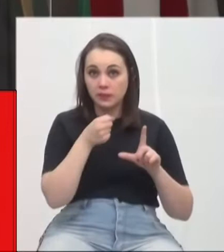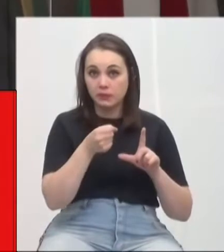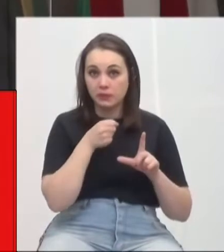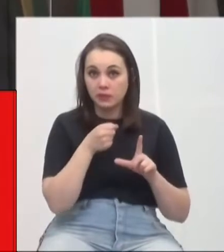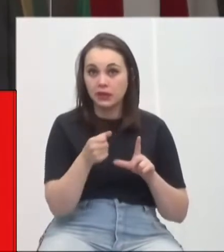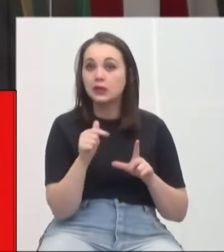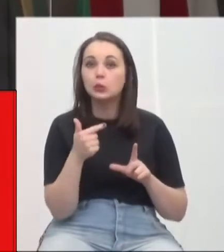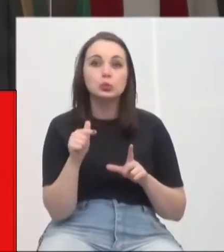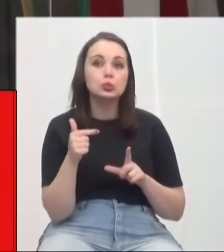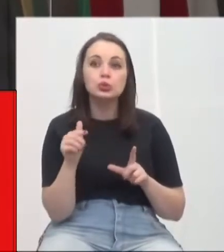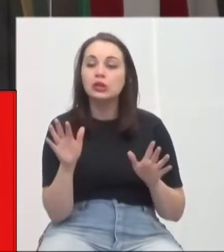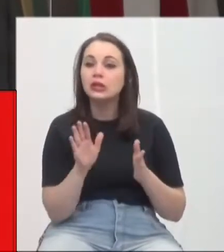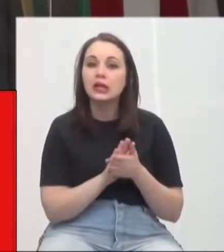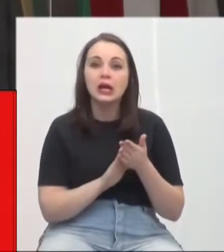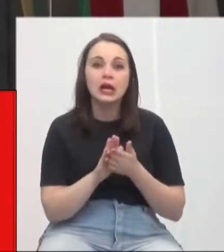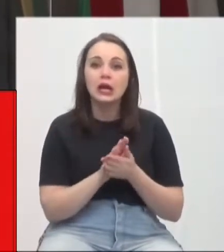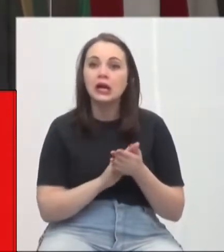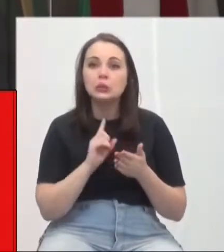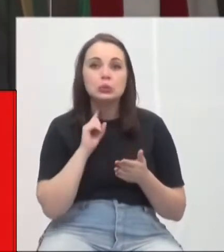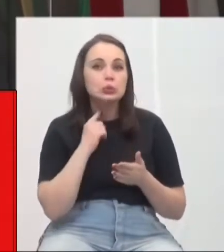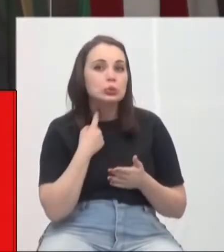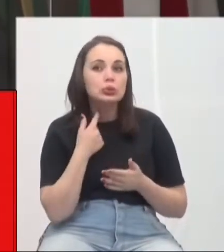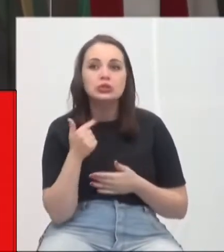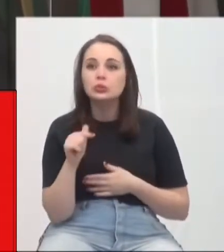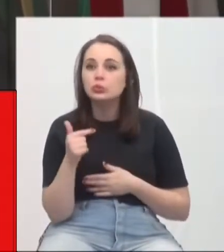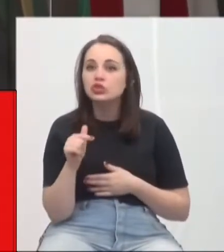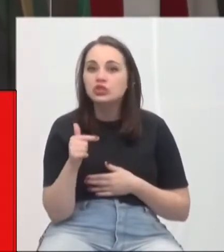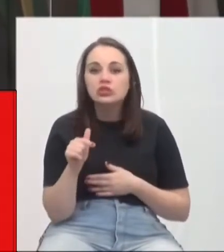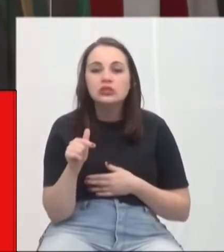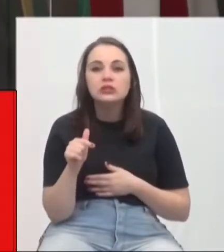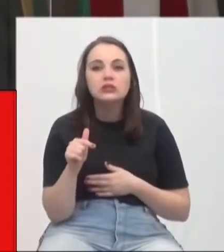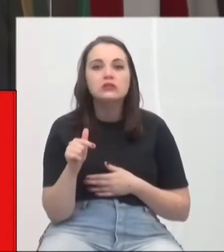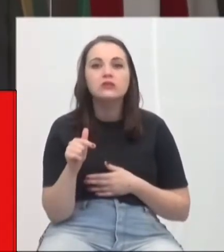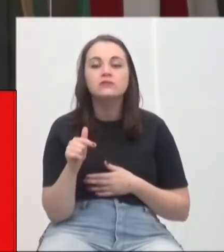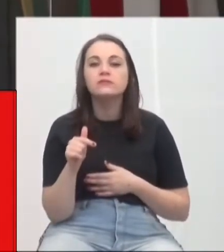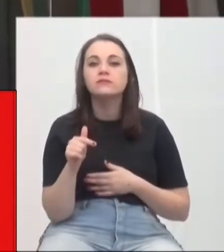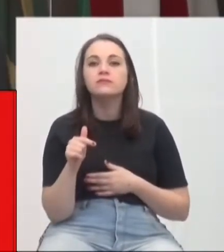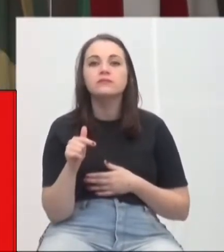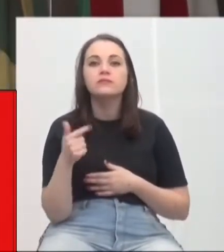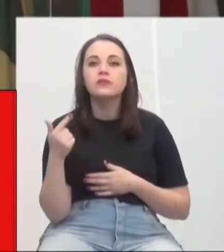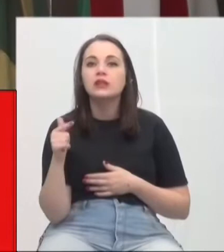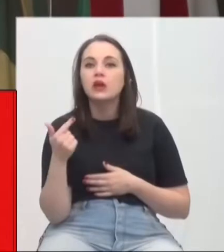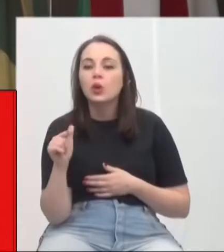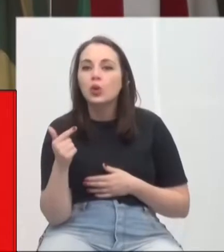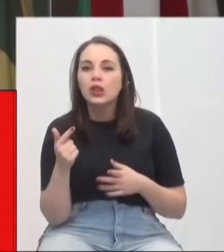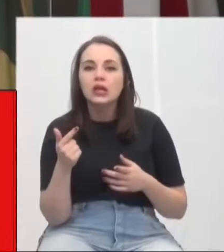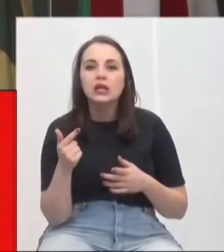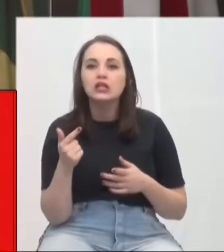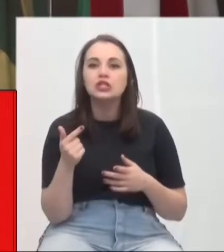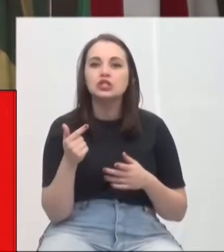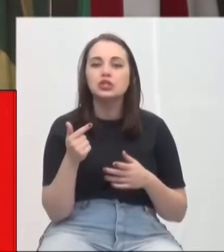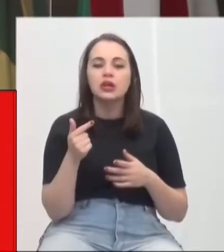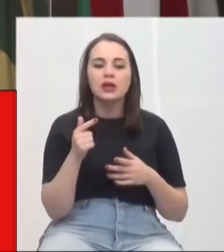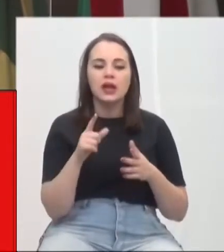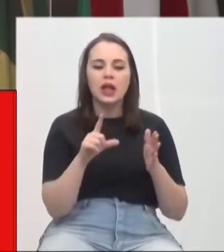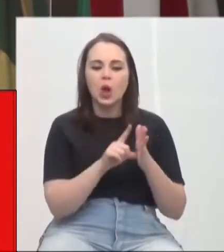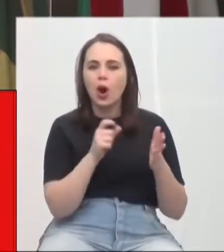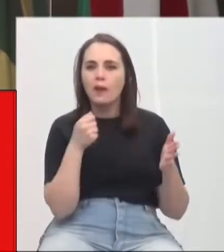não tinha nenhuma sujeira após o evento, não houve nenhum tipo de depredação,